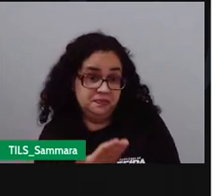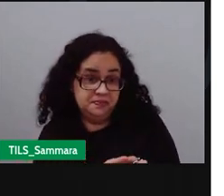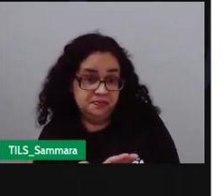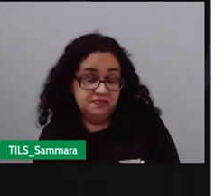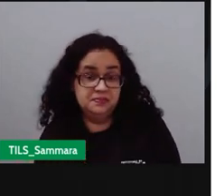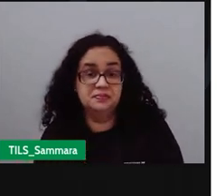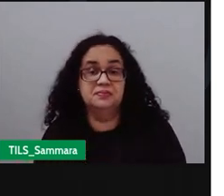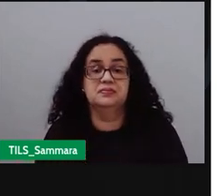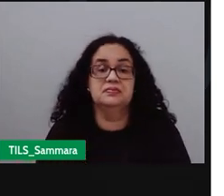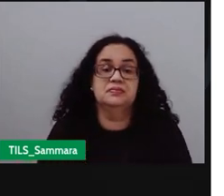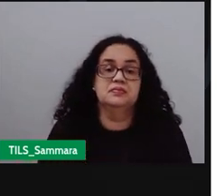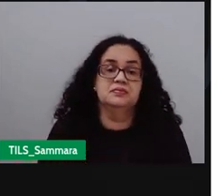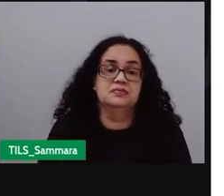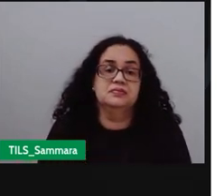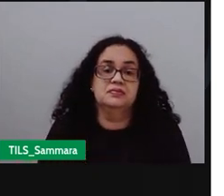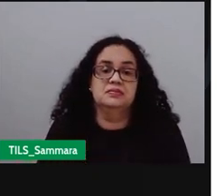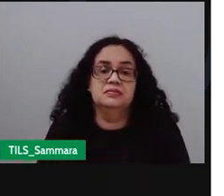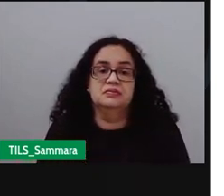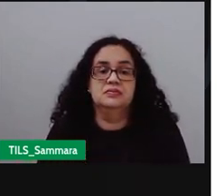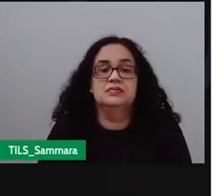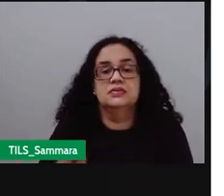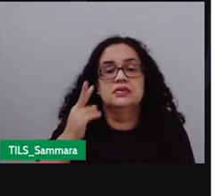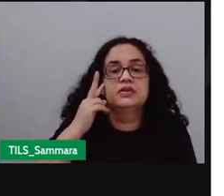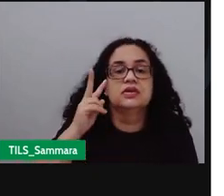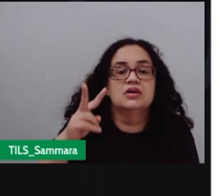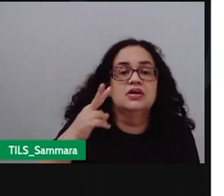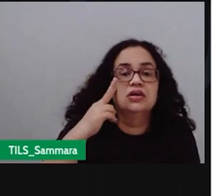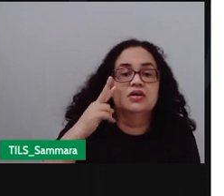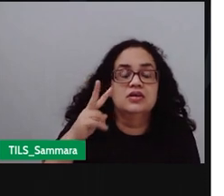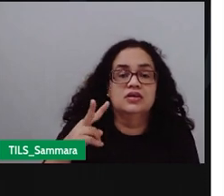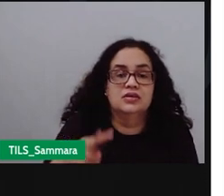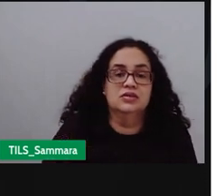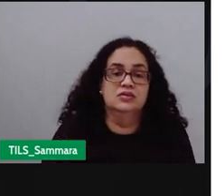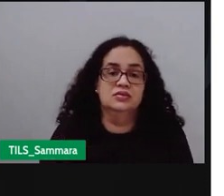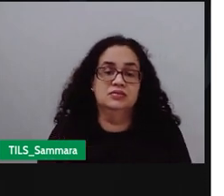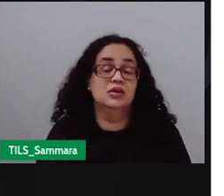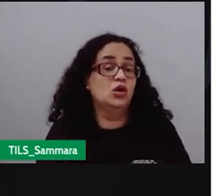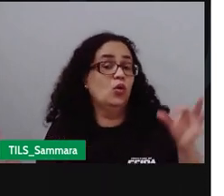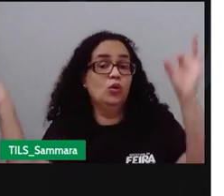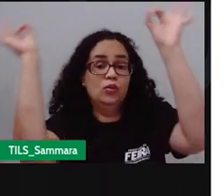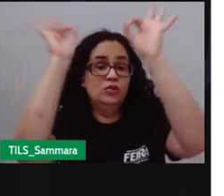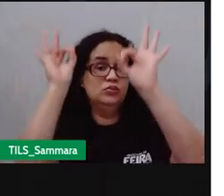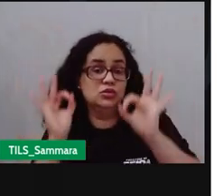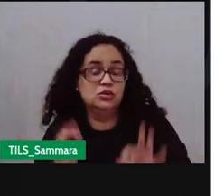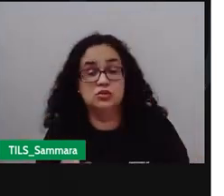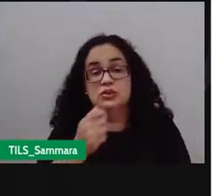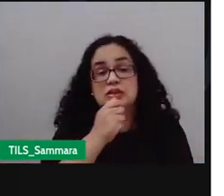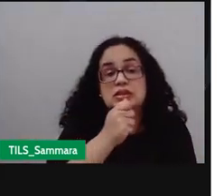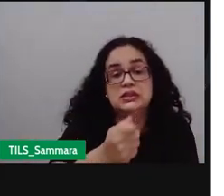oralidade. Vejamos agora a estrutura da entrevista.